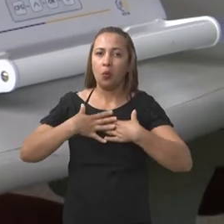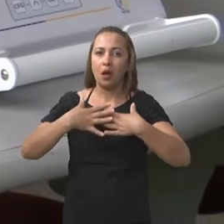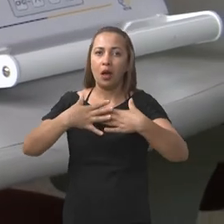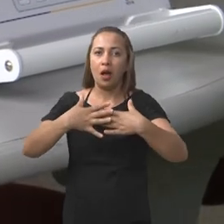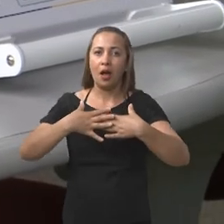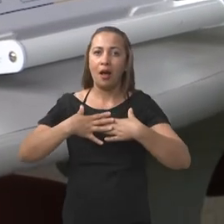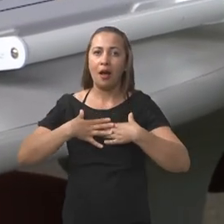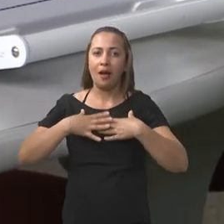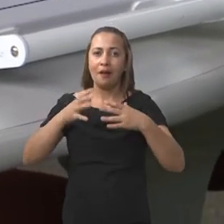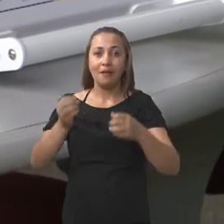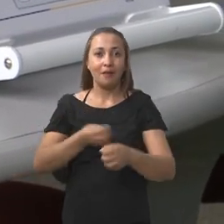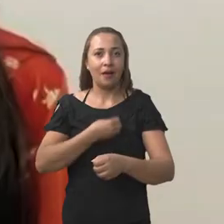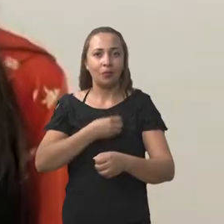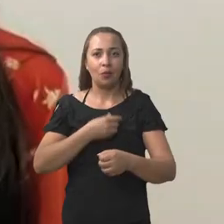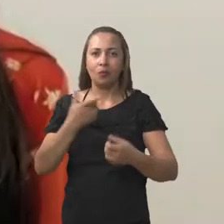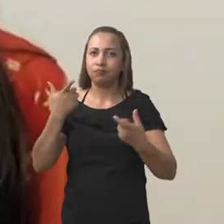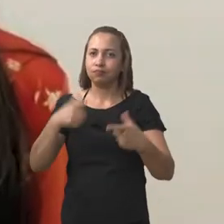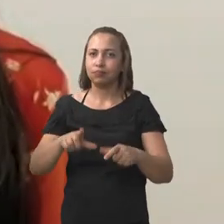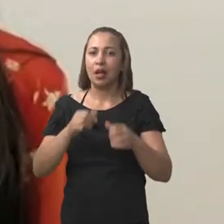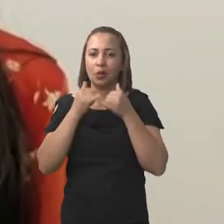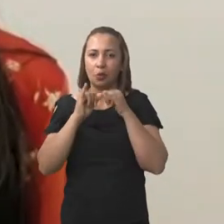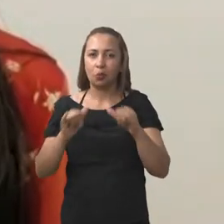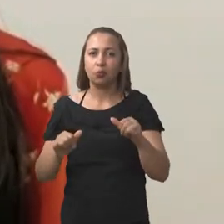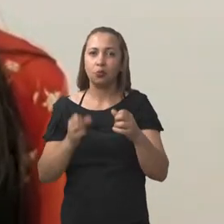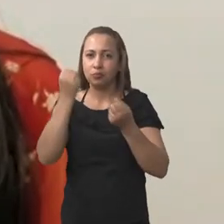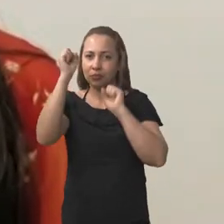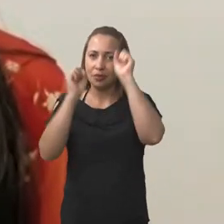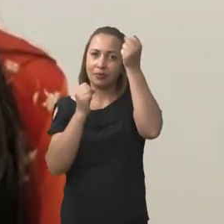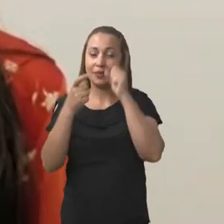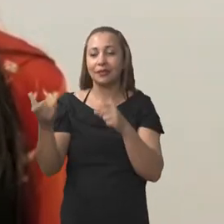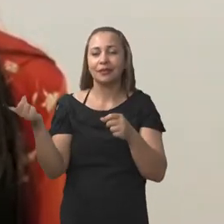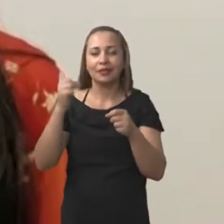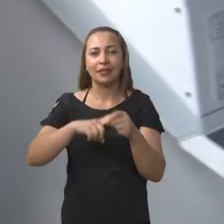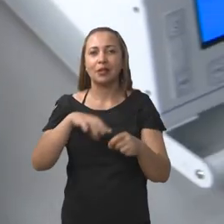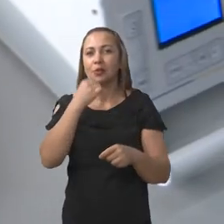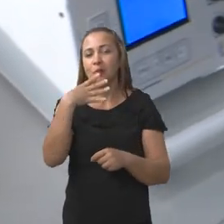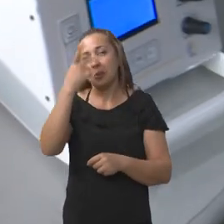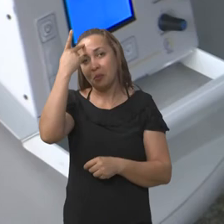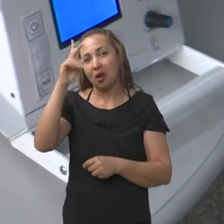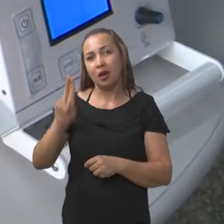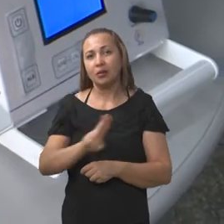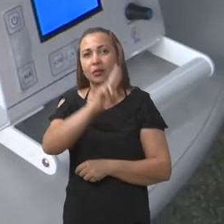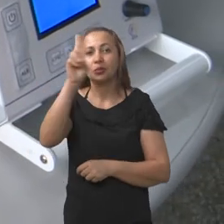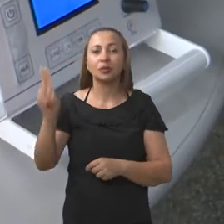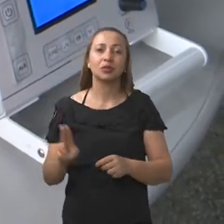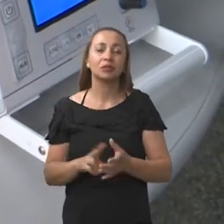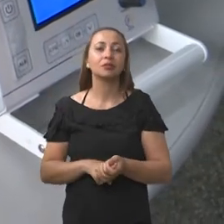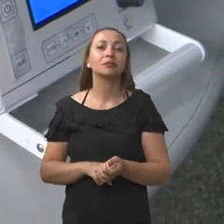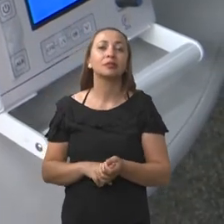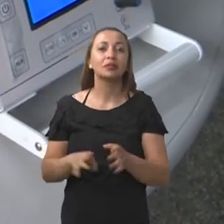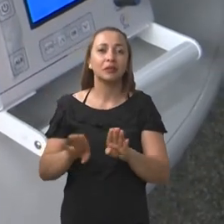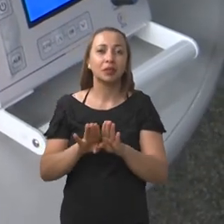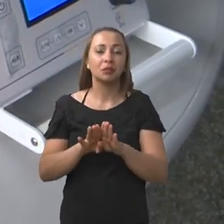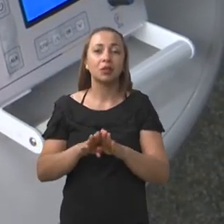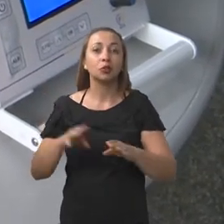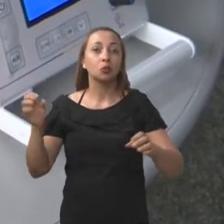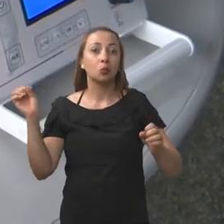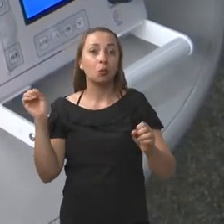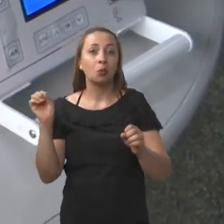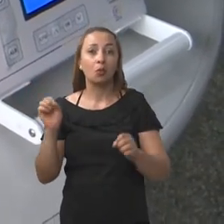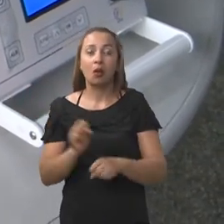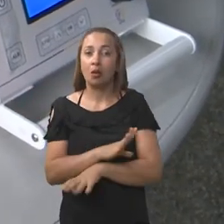automatizado traz um grande benefício para ser usado nas unidades de pronto